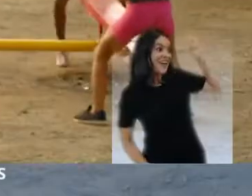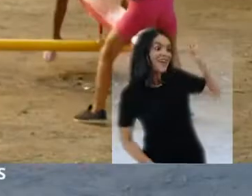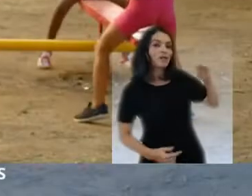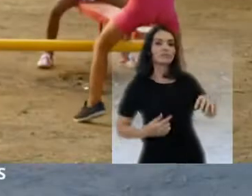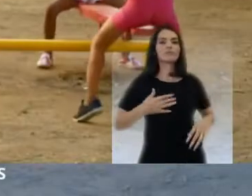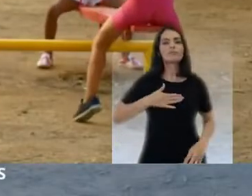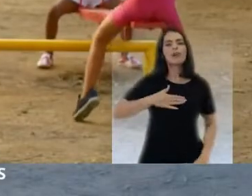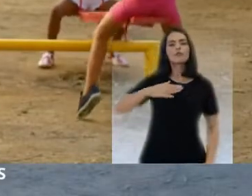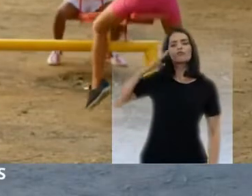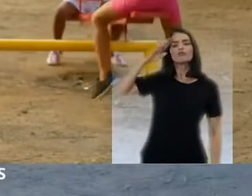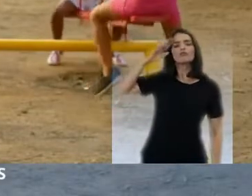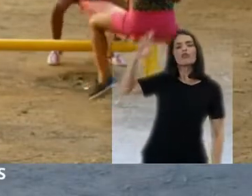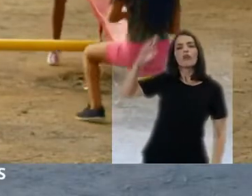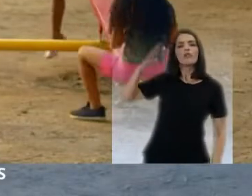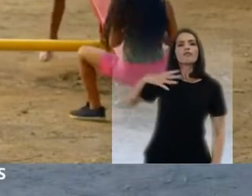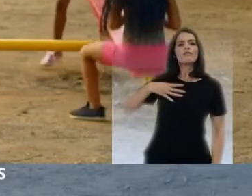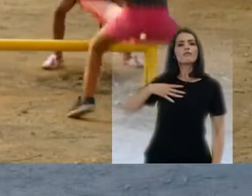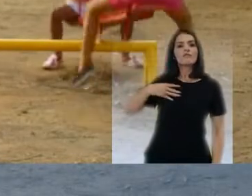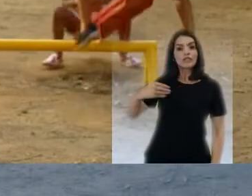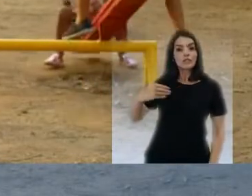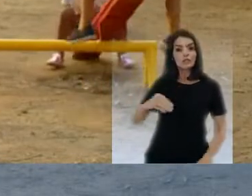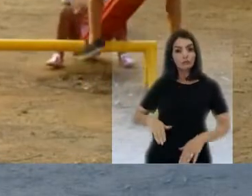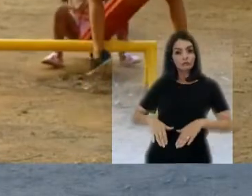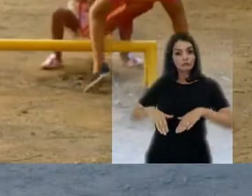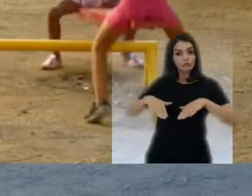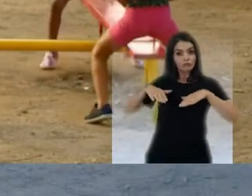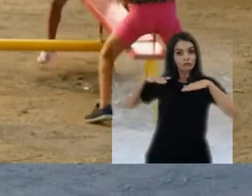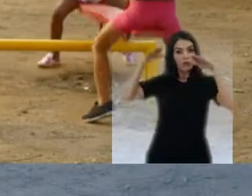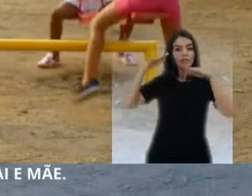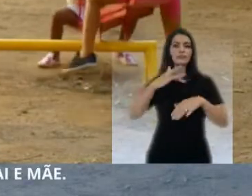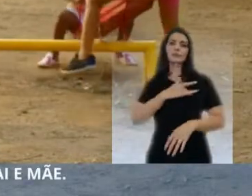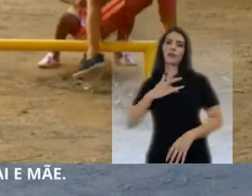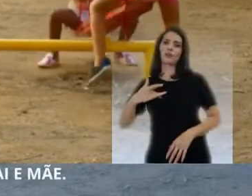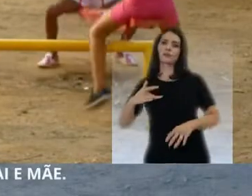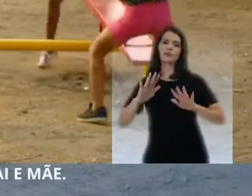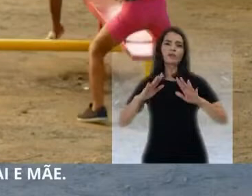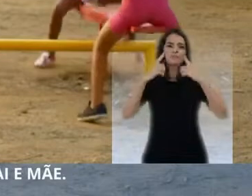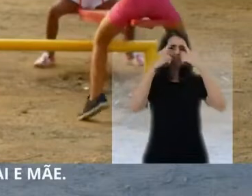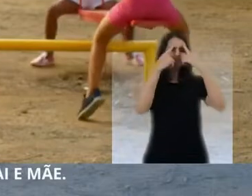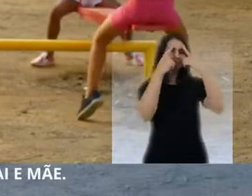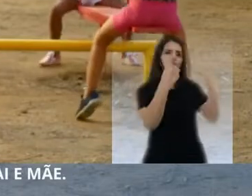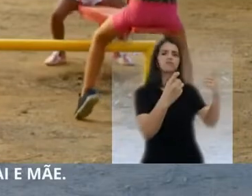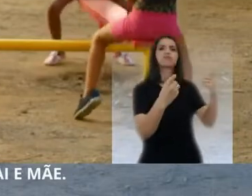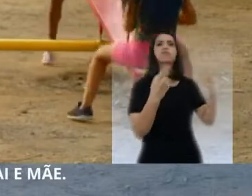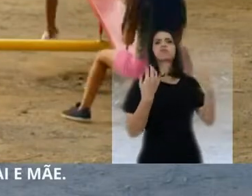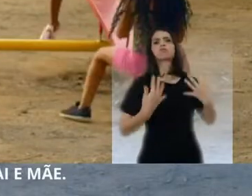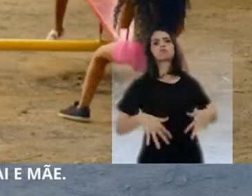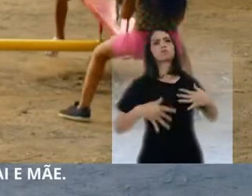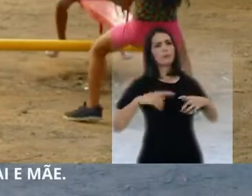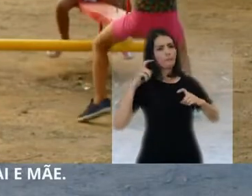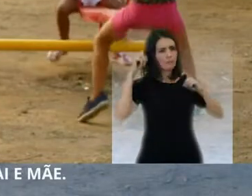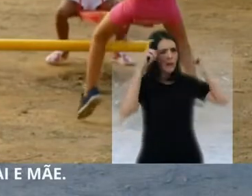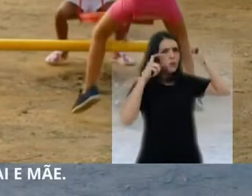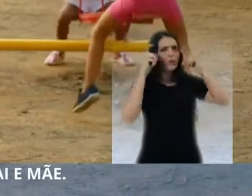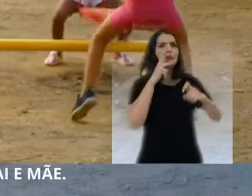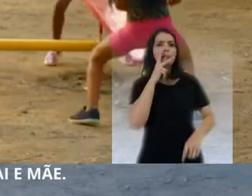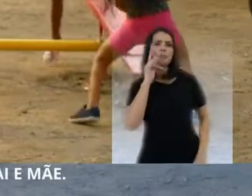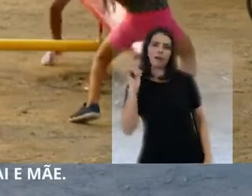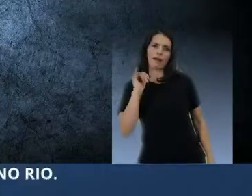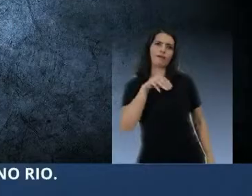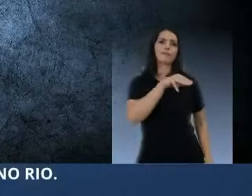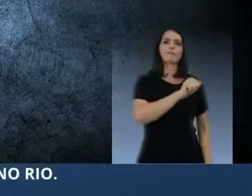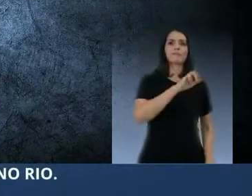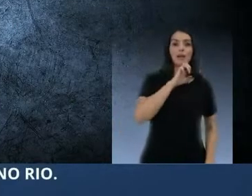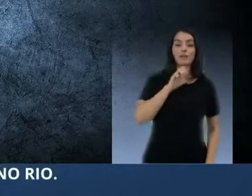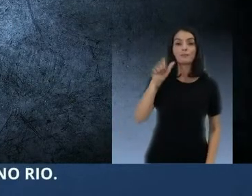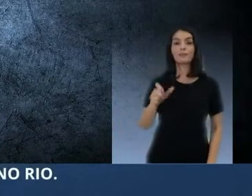O meu sonho é que os nossos filhos cresçam com saúde. Mas a violência ainda preocupa quem é pai e mãe.